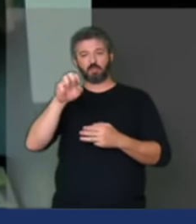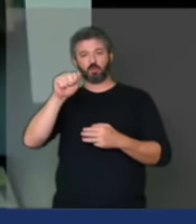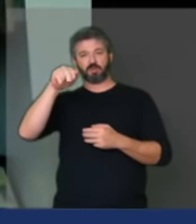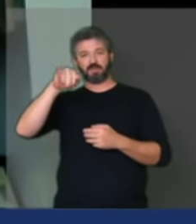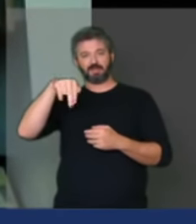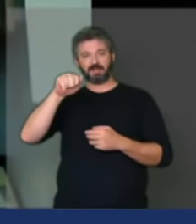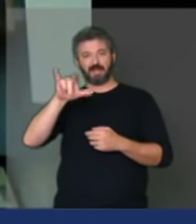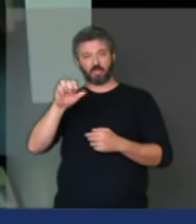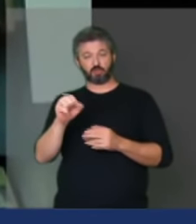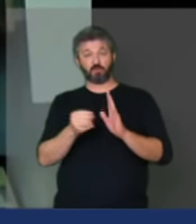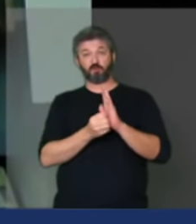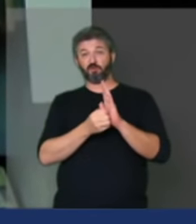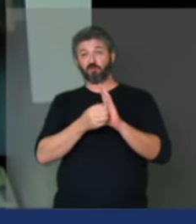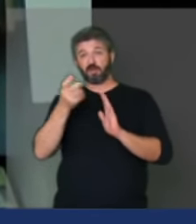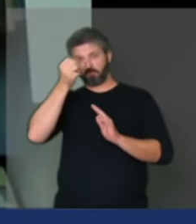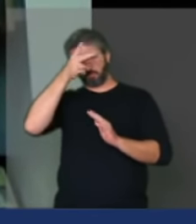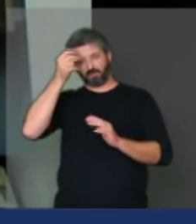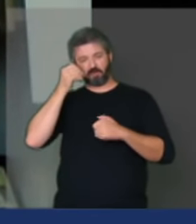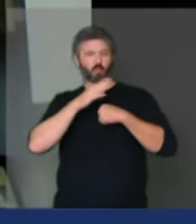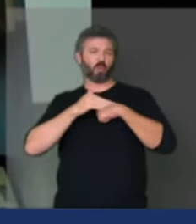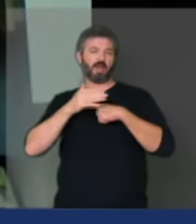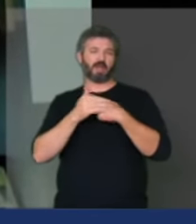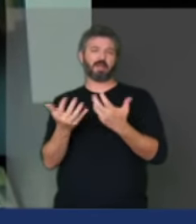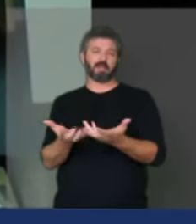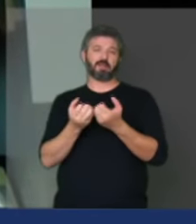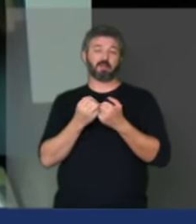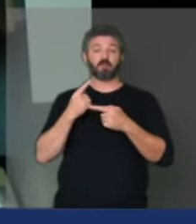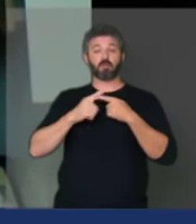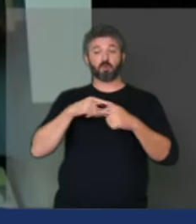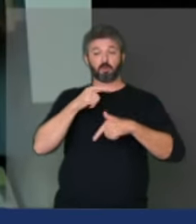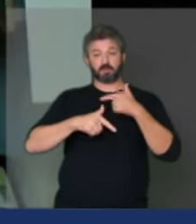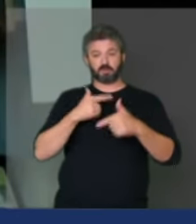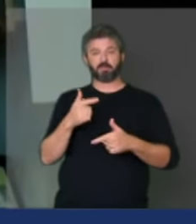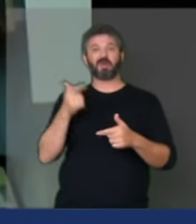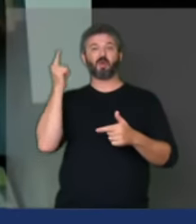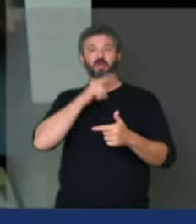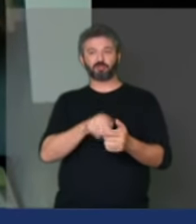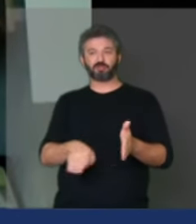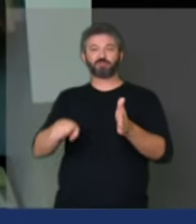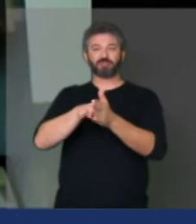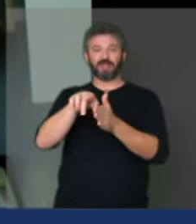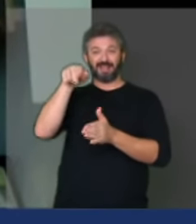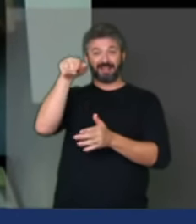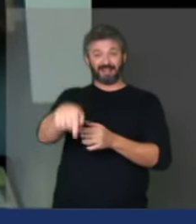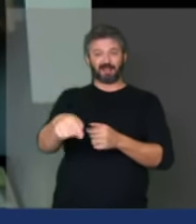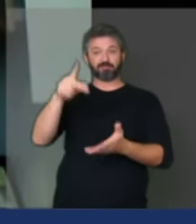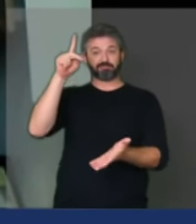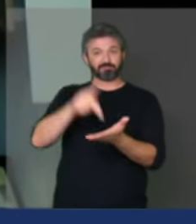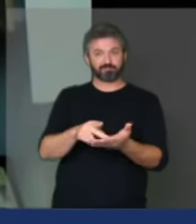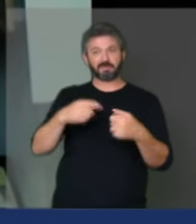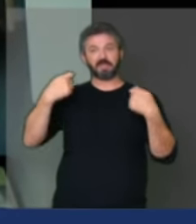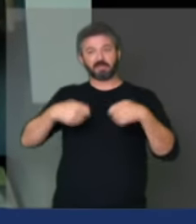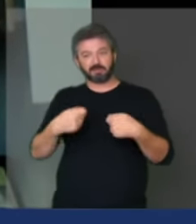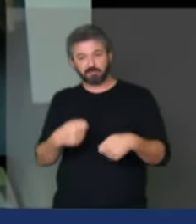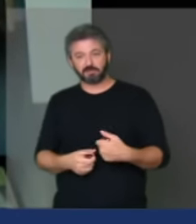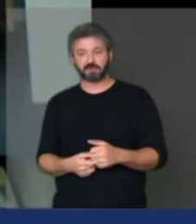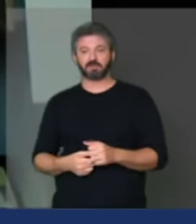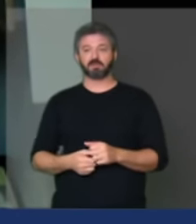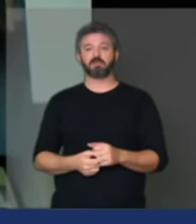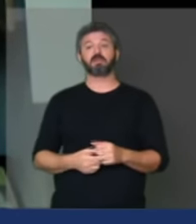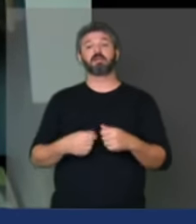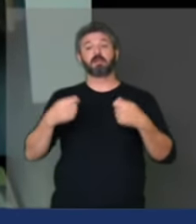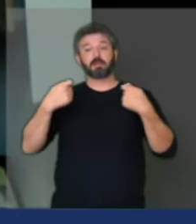prefeituras que a gente atende com maior carinho porque sabe que o nosso trabalho está chegando lá na ponta onde realmente precisa chegar precisa